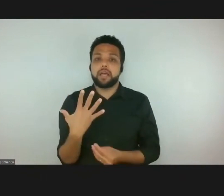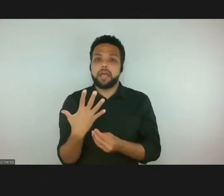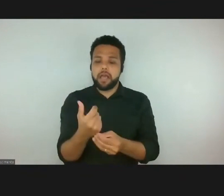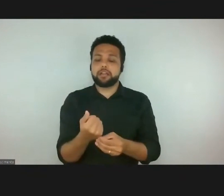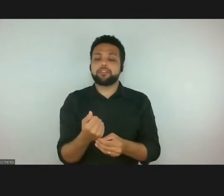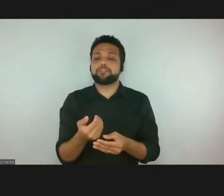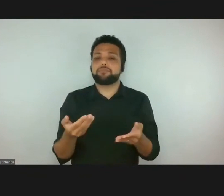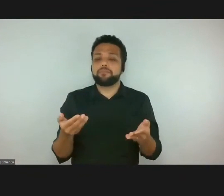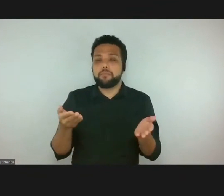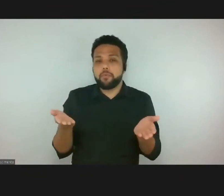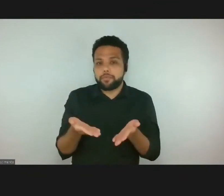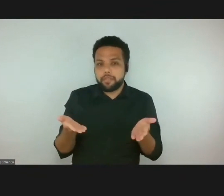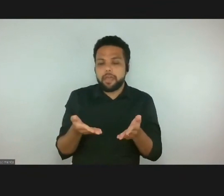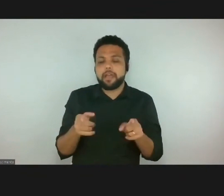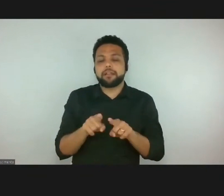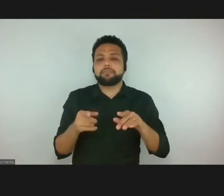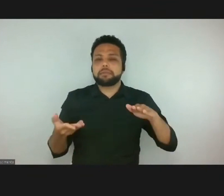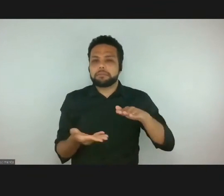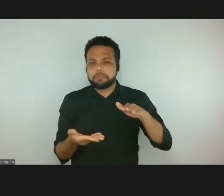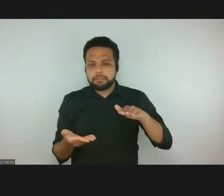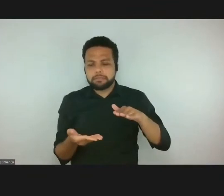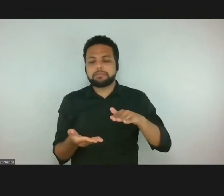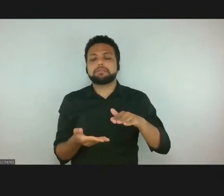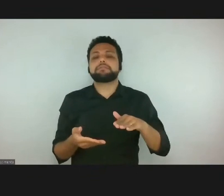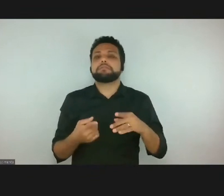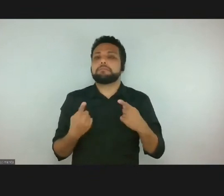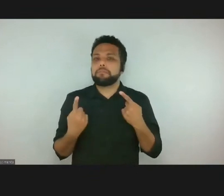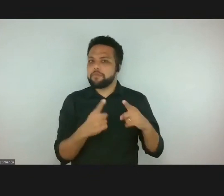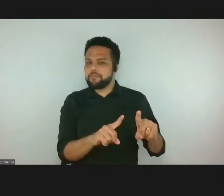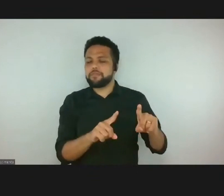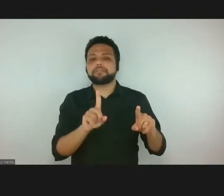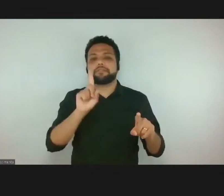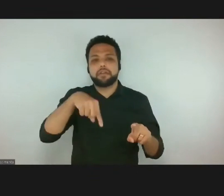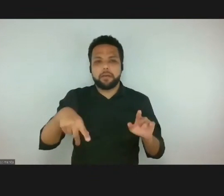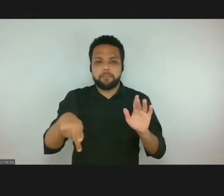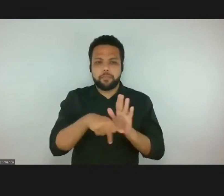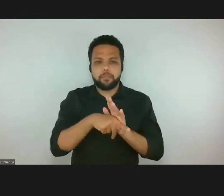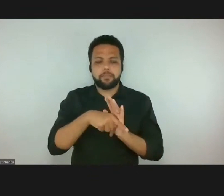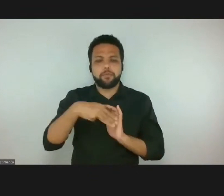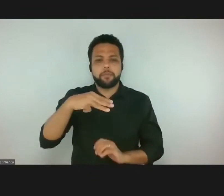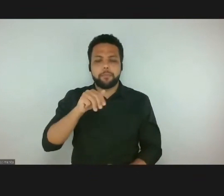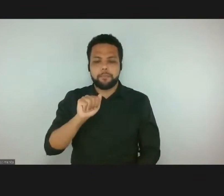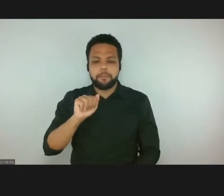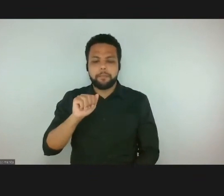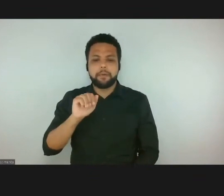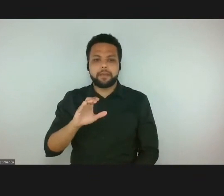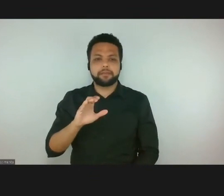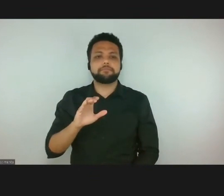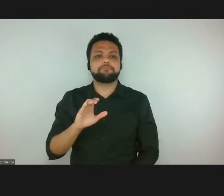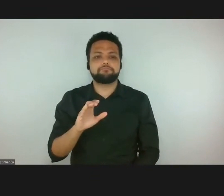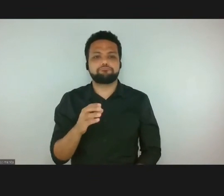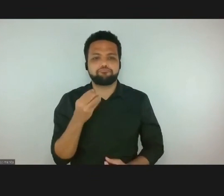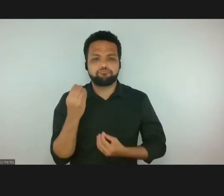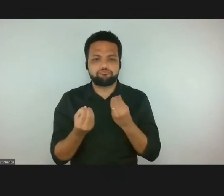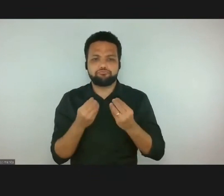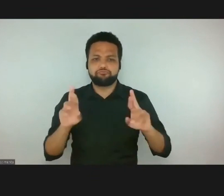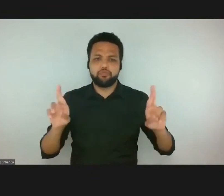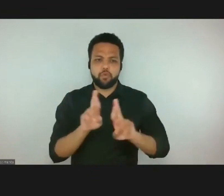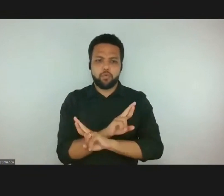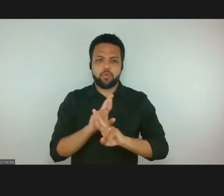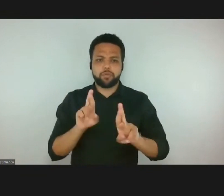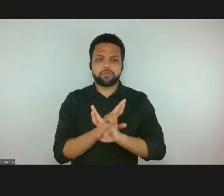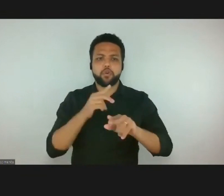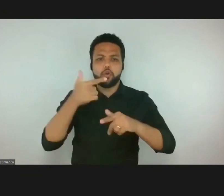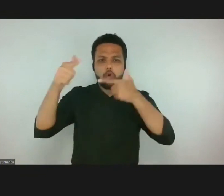educar, provocar, provocação é muito característica desse tipo de arte, estabelecer relações, inclusive com outras